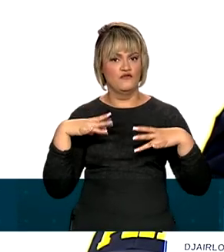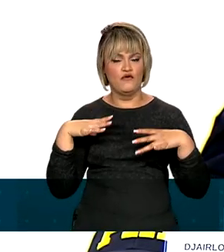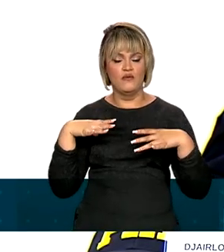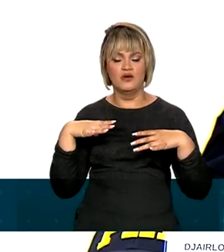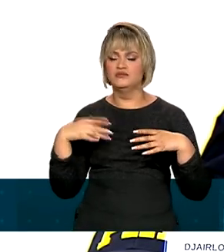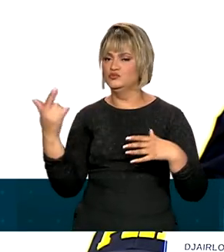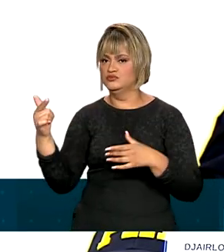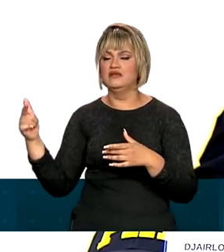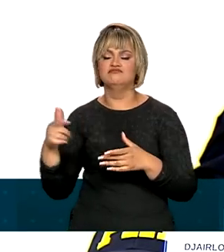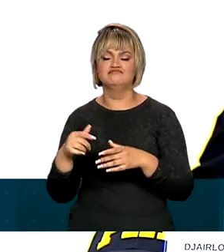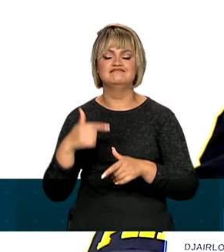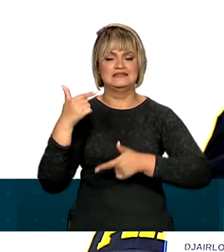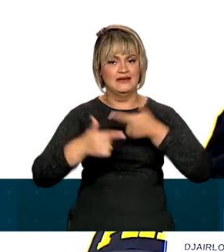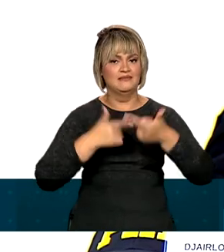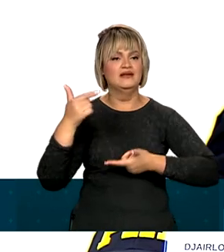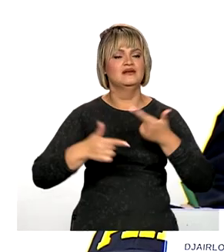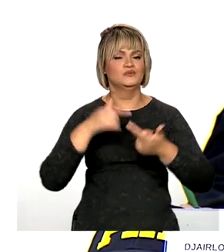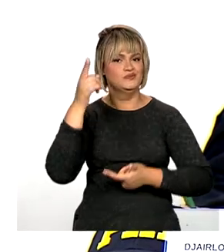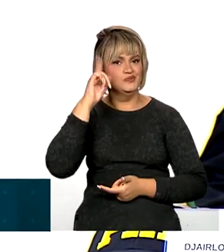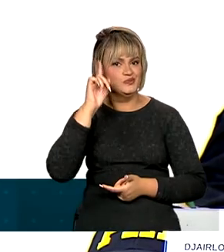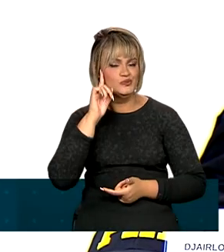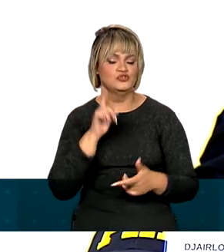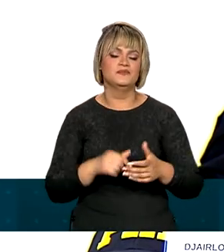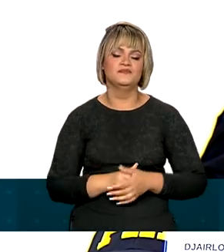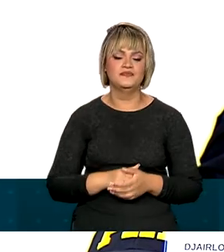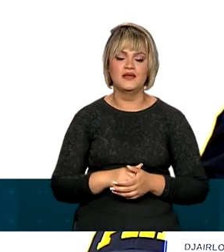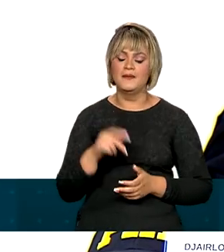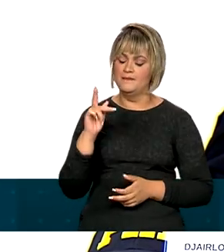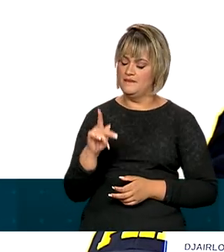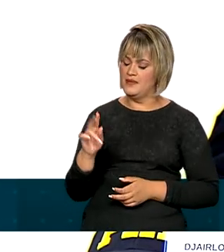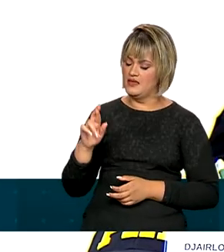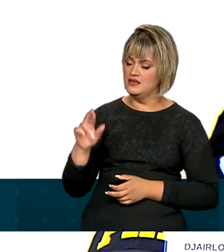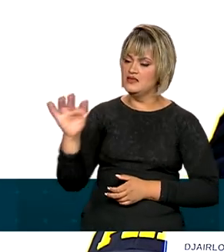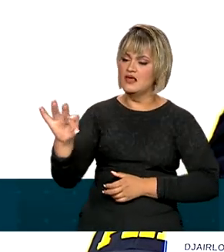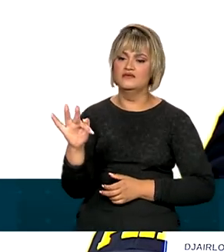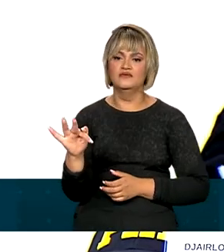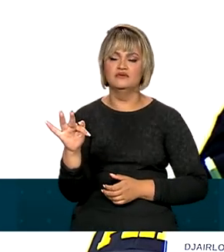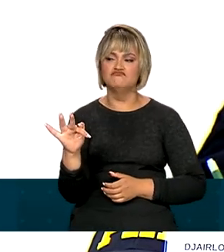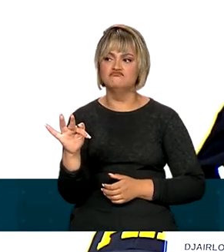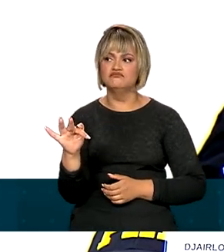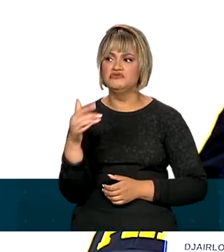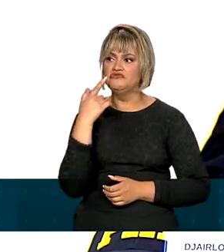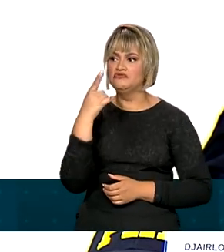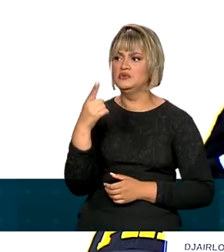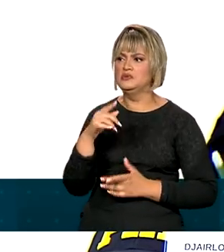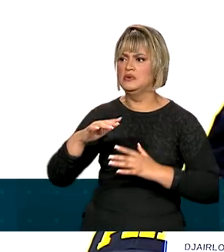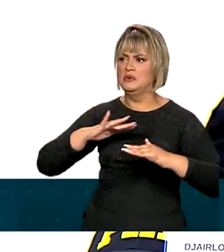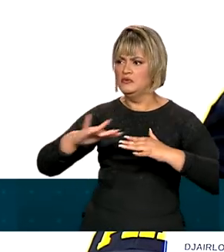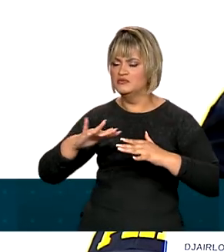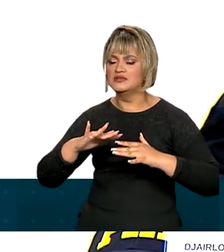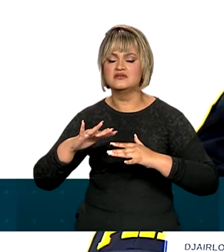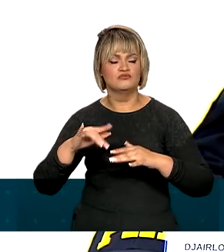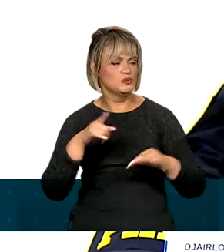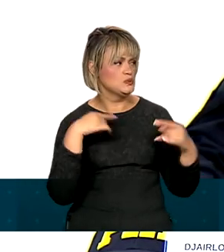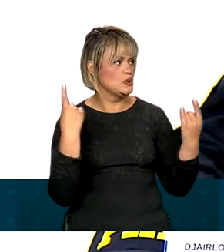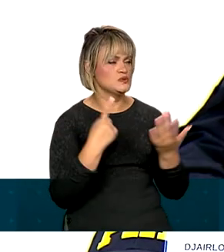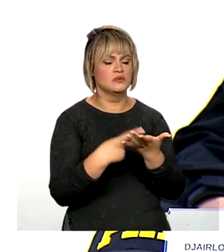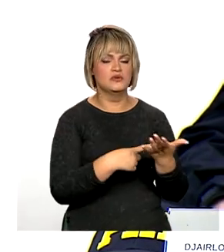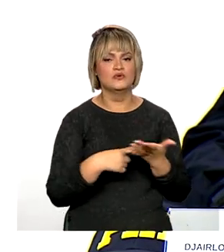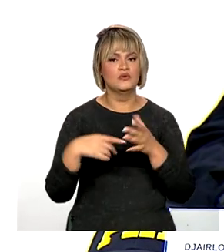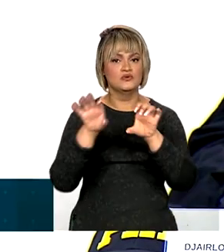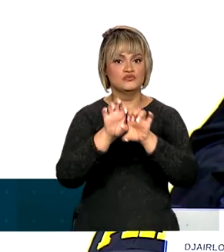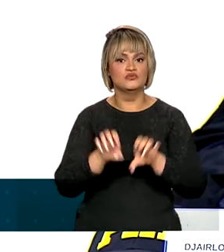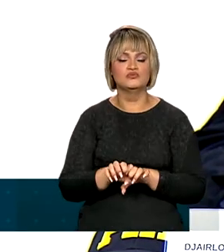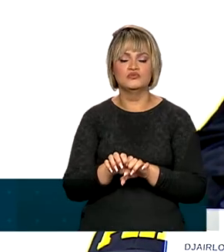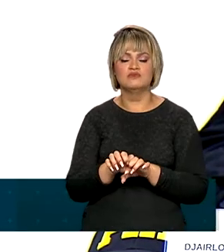agentes. Desde o início das manifestações, a PRF mobilizou seu efetivo, uma estrutura montada desde as primeiras